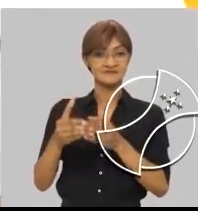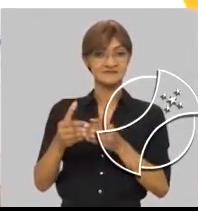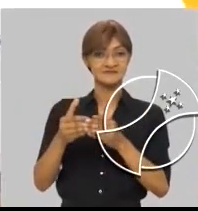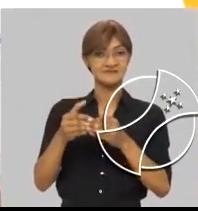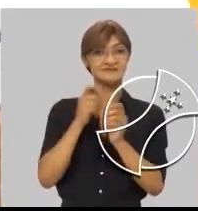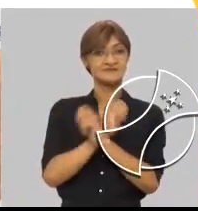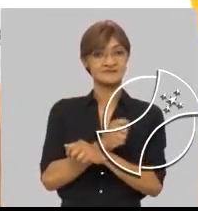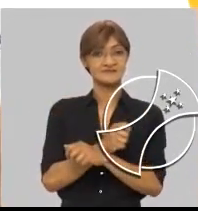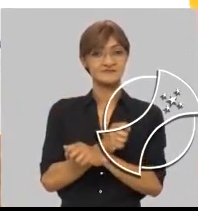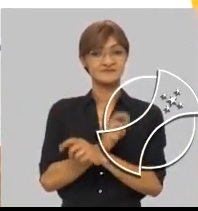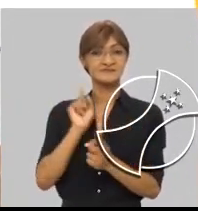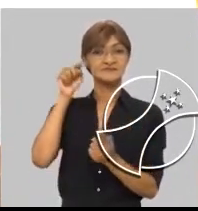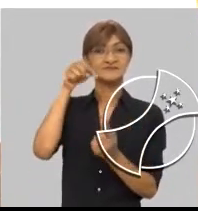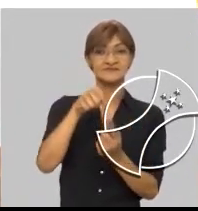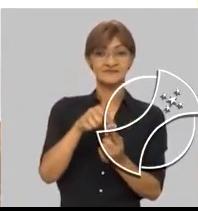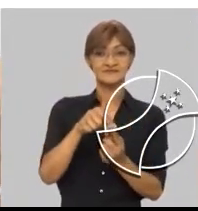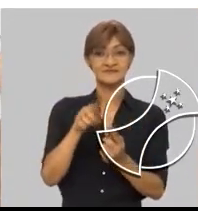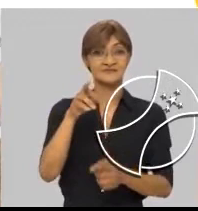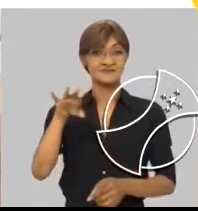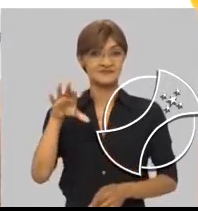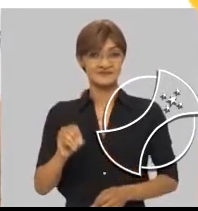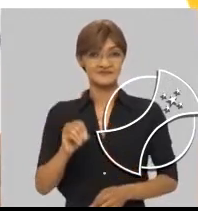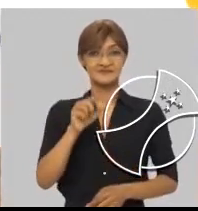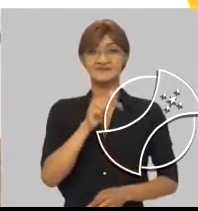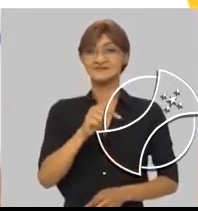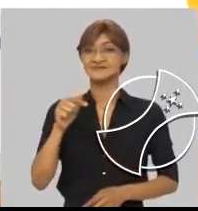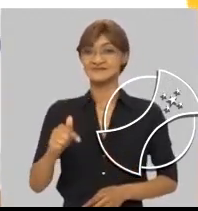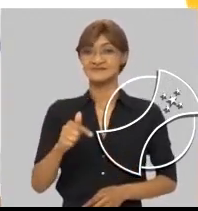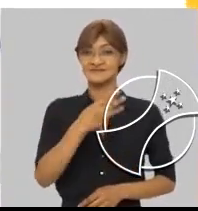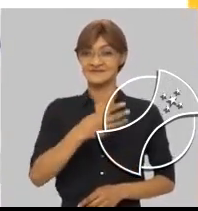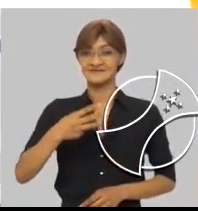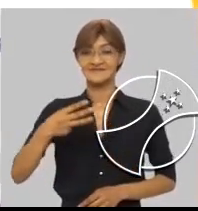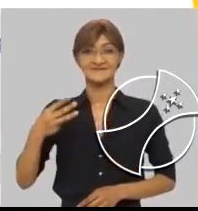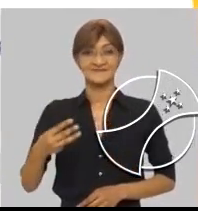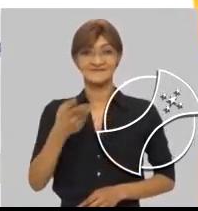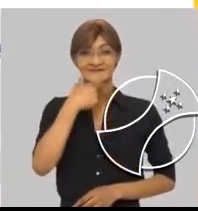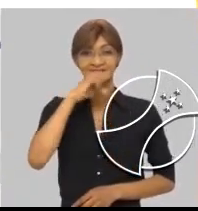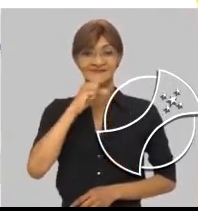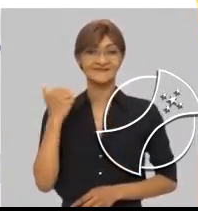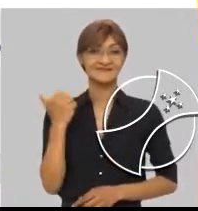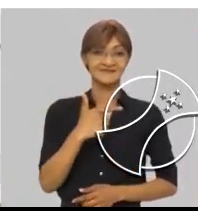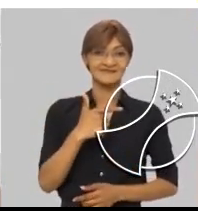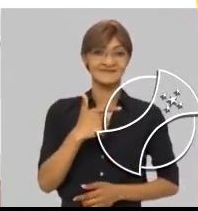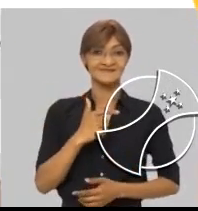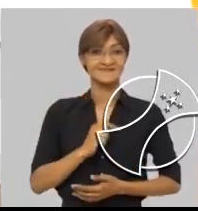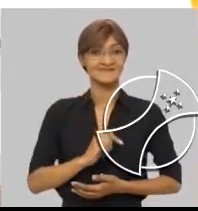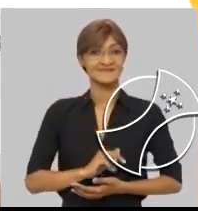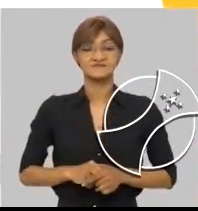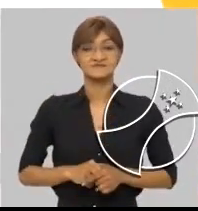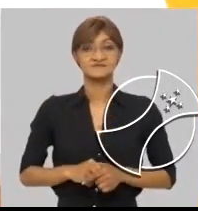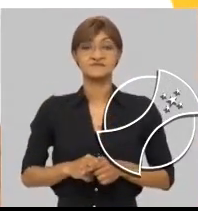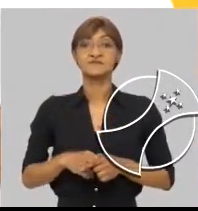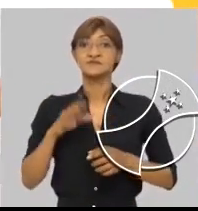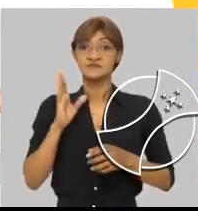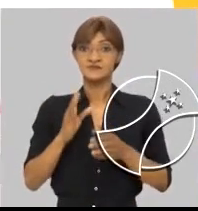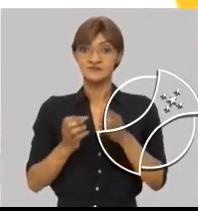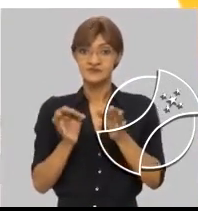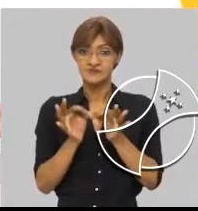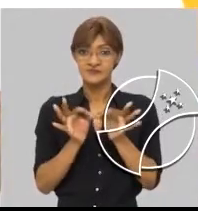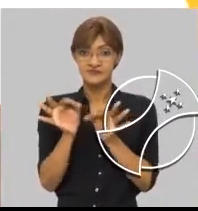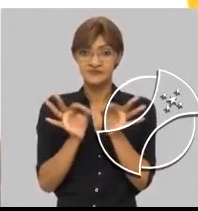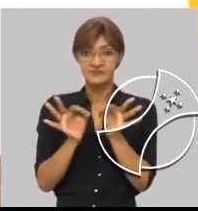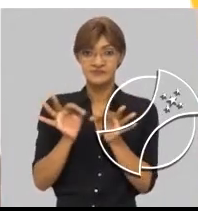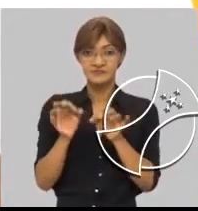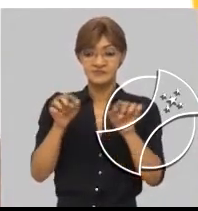classe musical. Essa é a minha meta. Sou Vete Estúdio 77333 Edivaldo 12. Vou